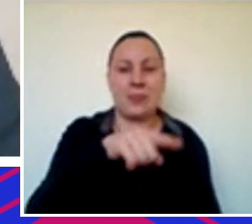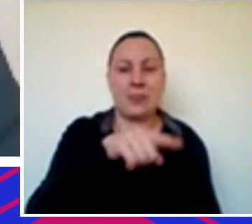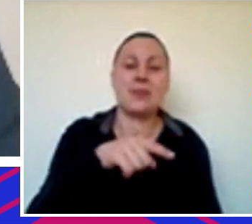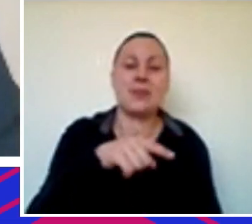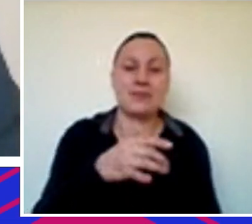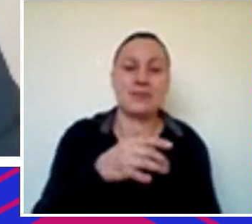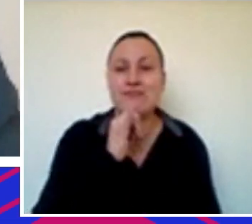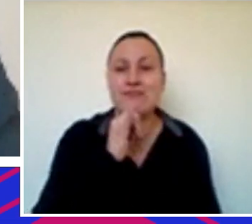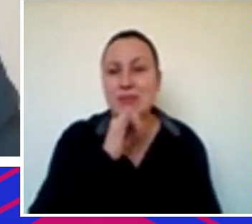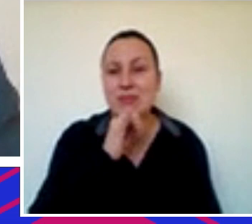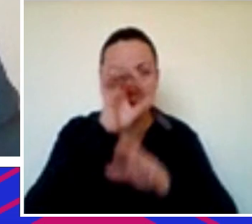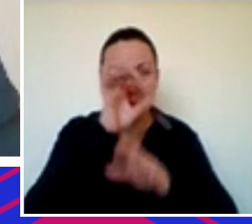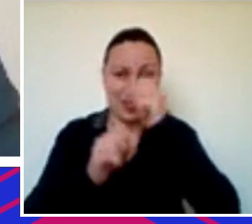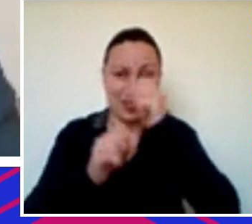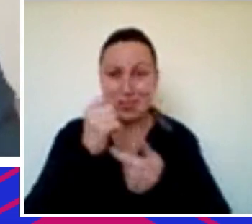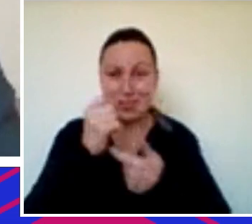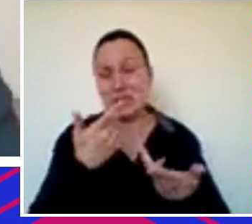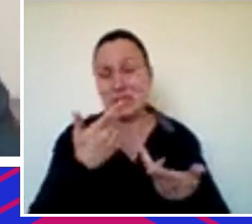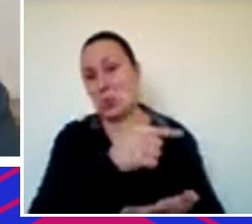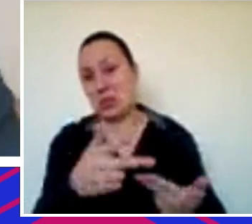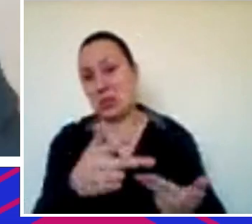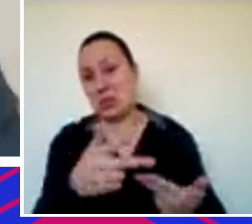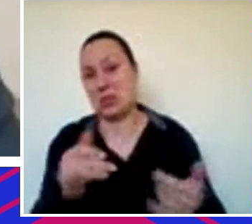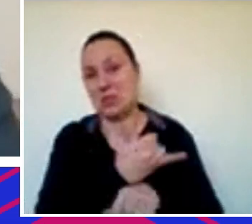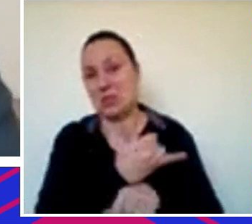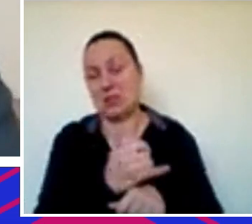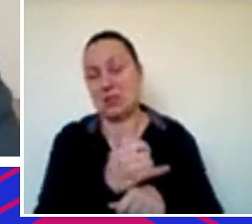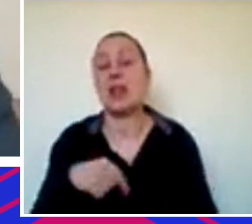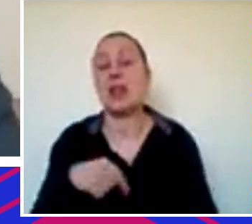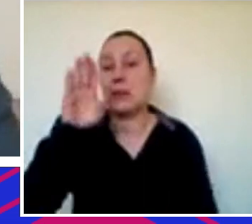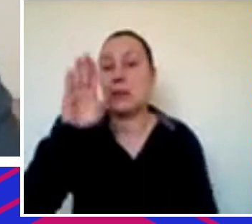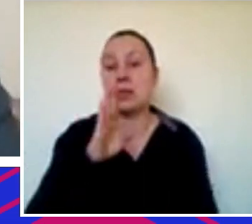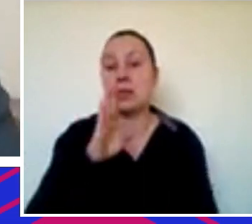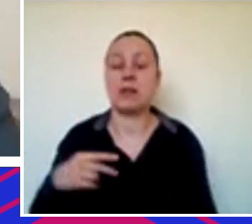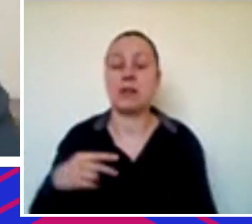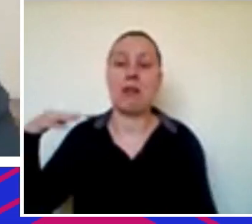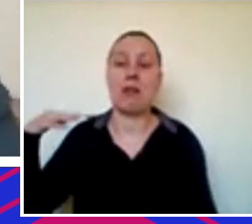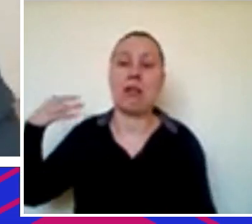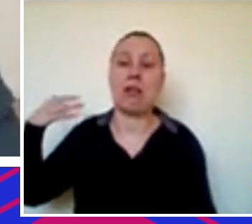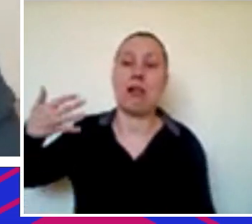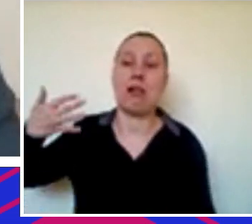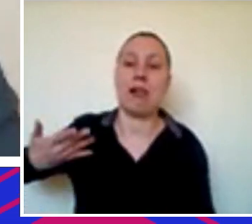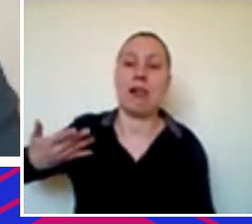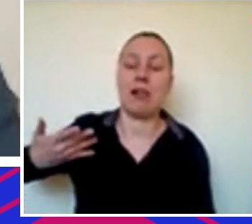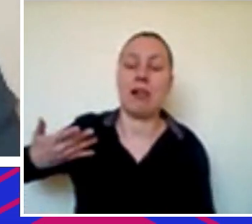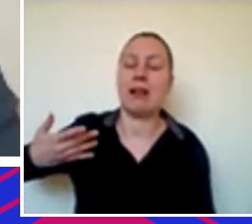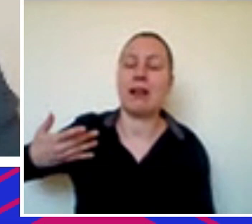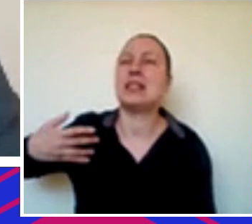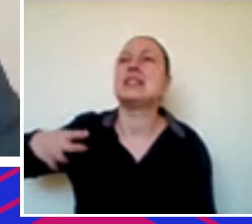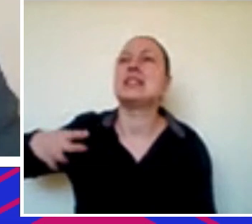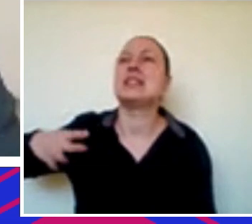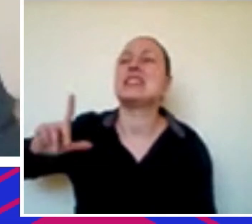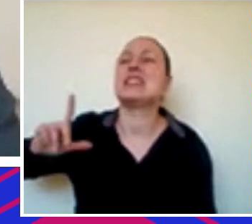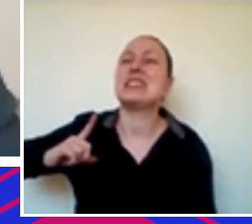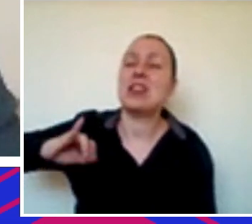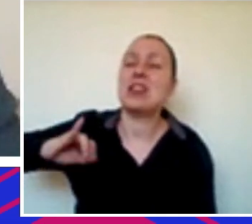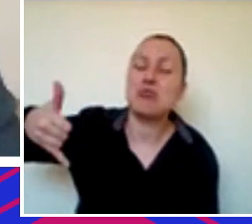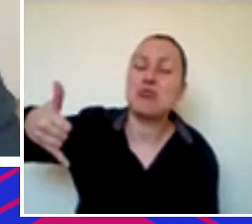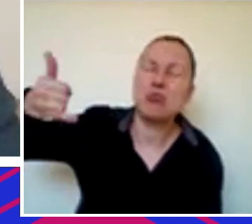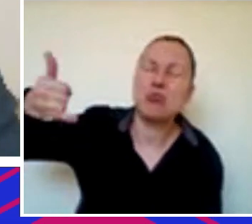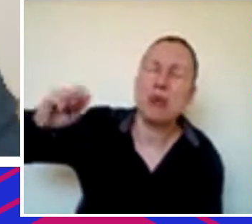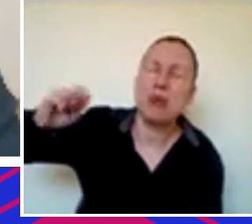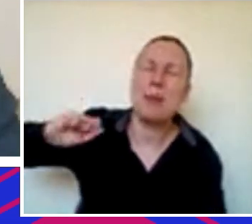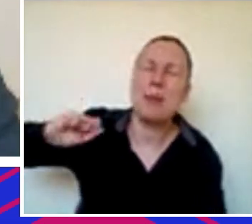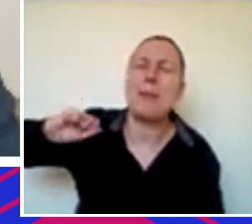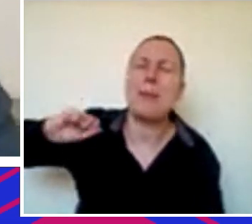tendo que aprender a rebolar mas eu acho que isso vai ser muito bom para o Brasil a gente vem de uma tradição longa de taxa nominal de juros alta mas principalmente de